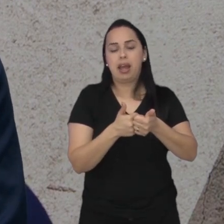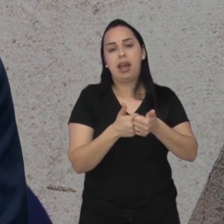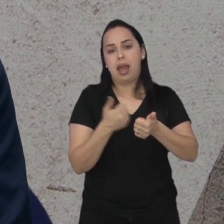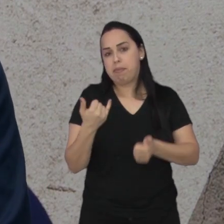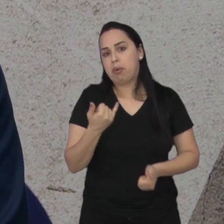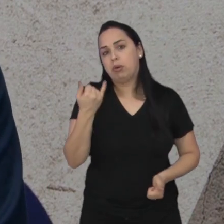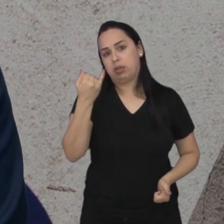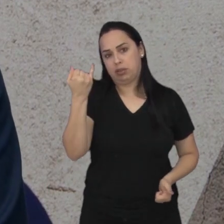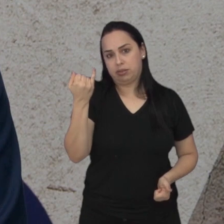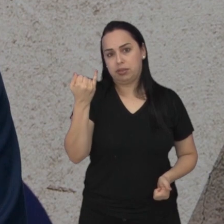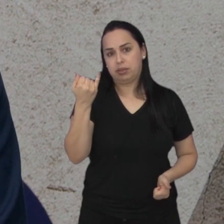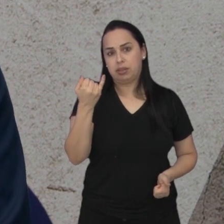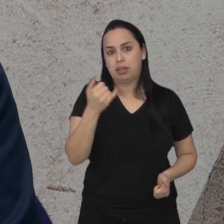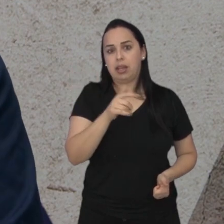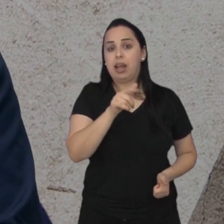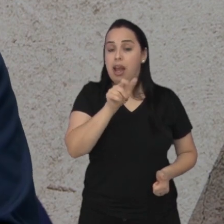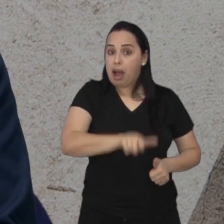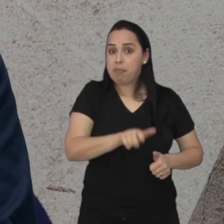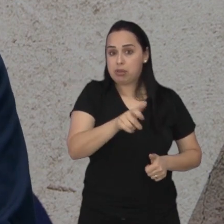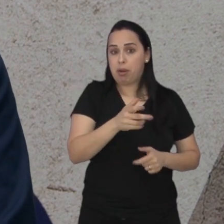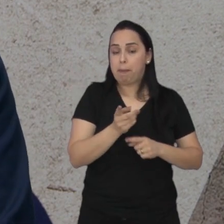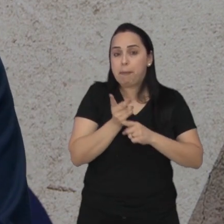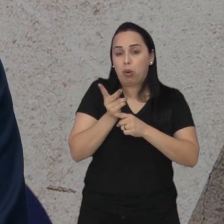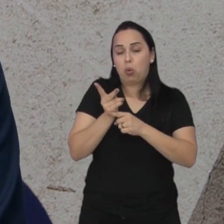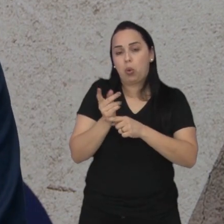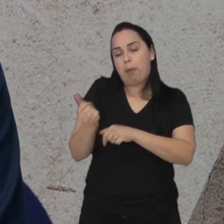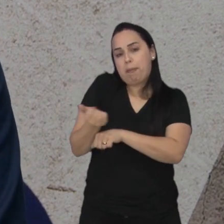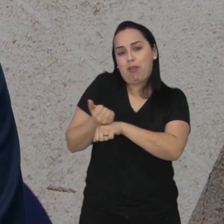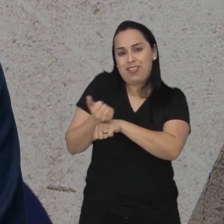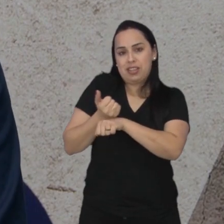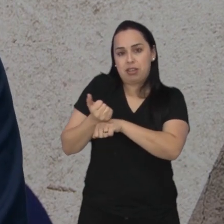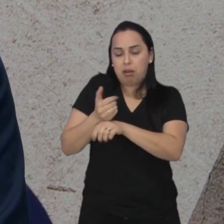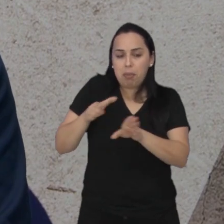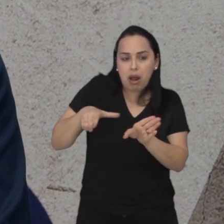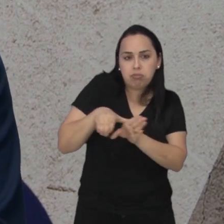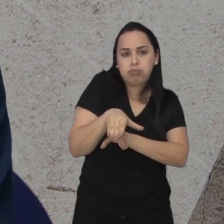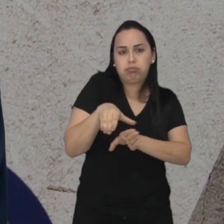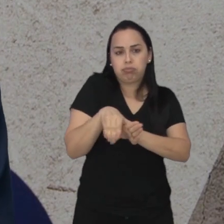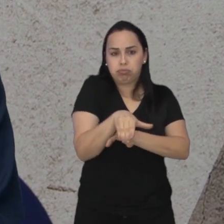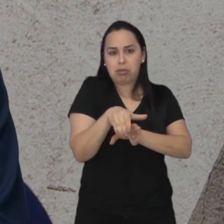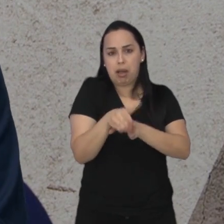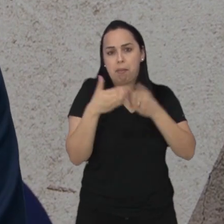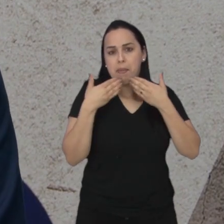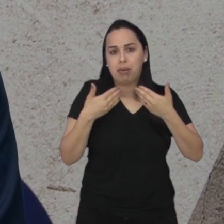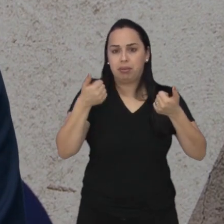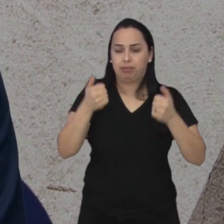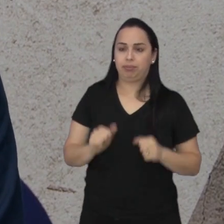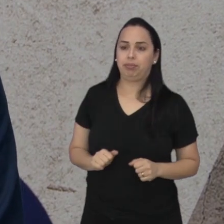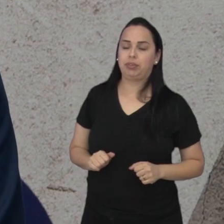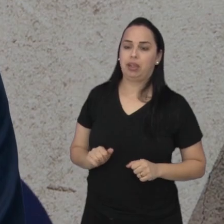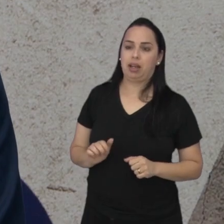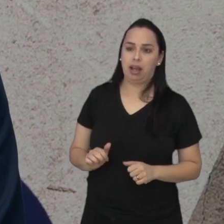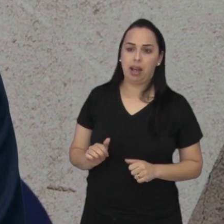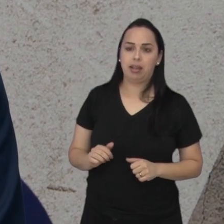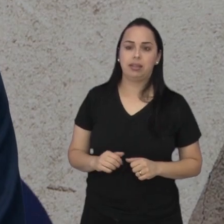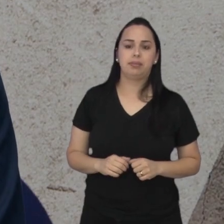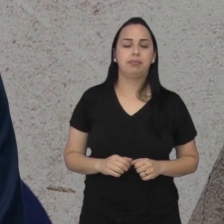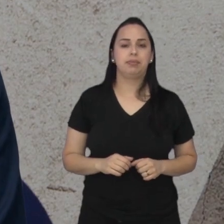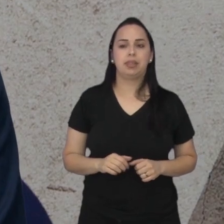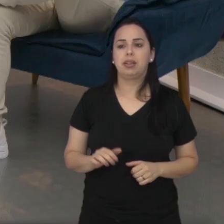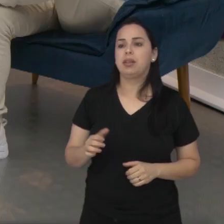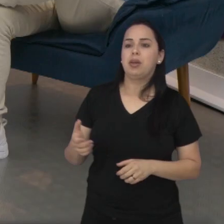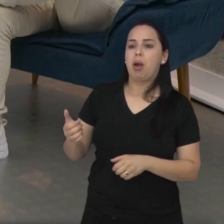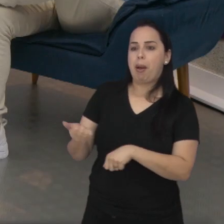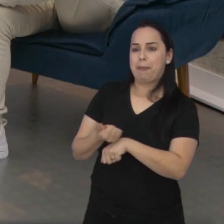informação faz com que a pessoa busque o profissional para que te oriente e que você tenha melhores resultados. Ali de perto